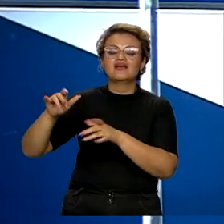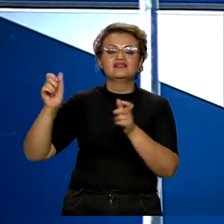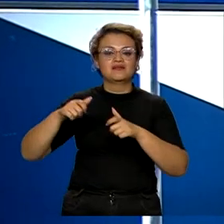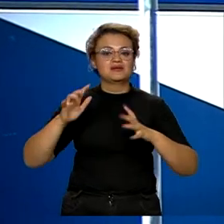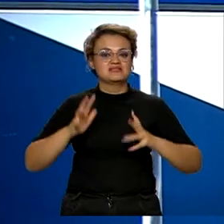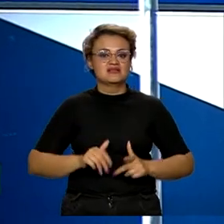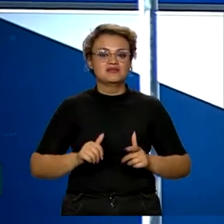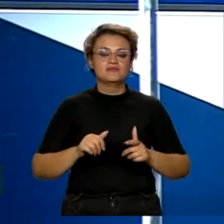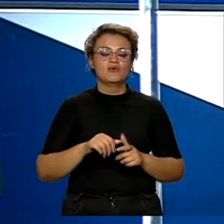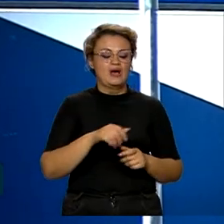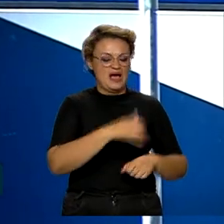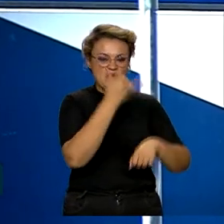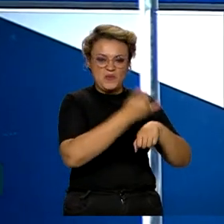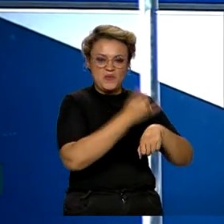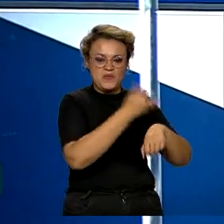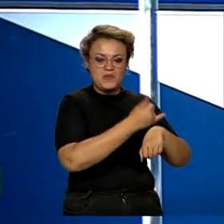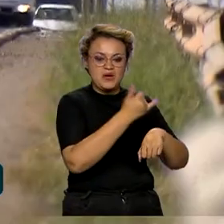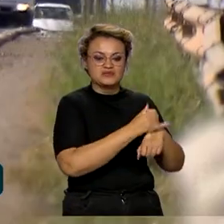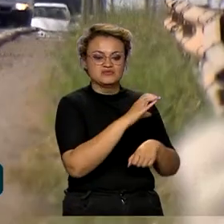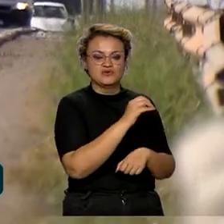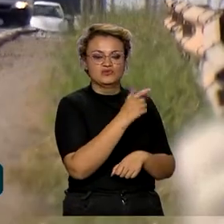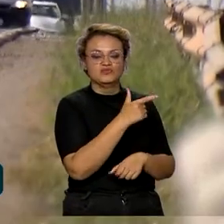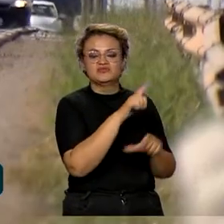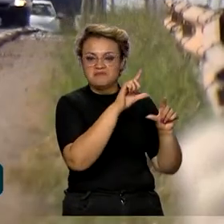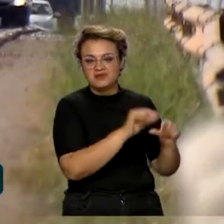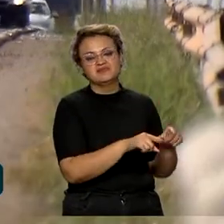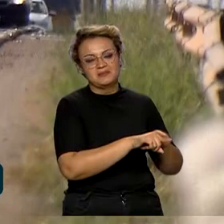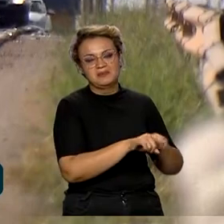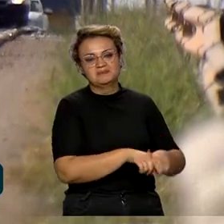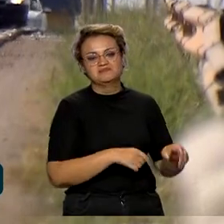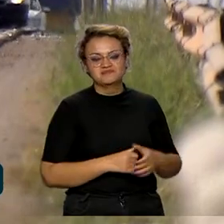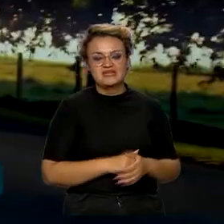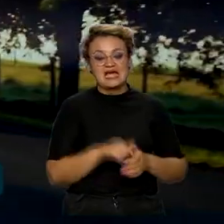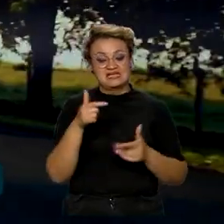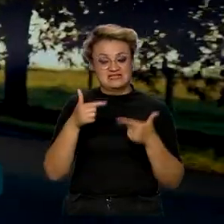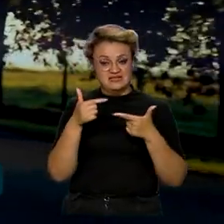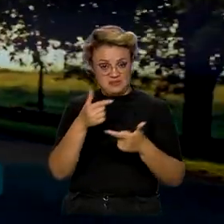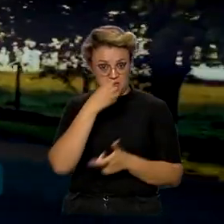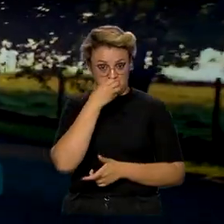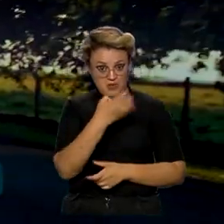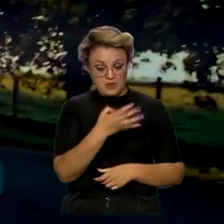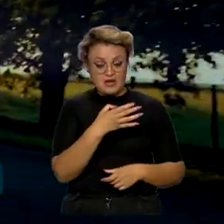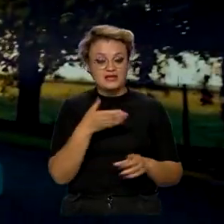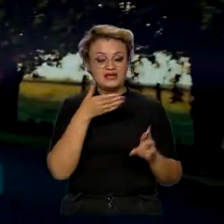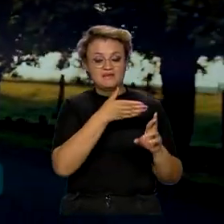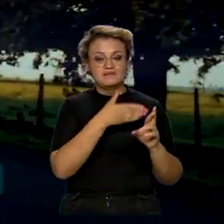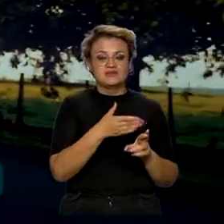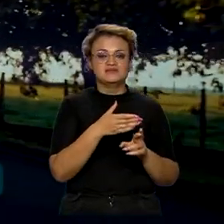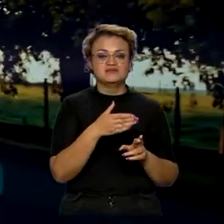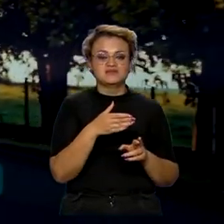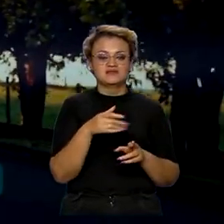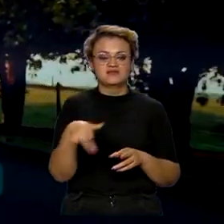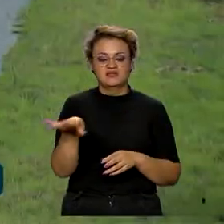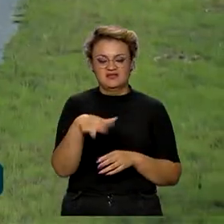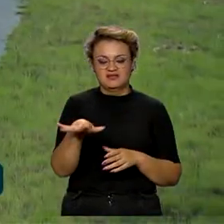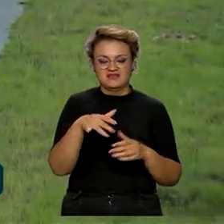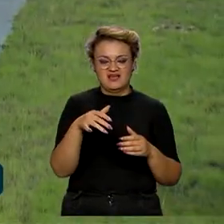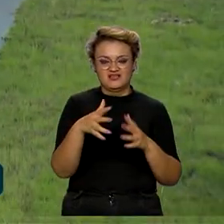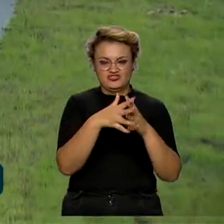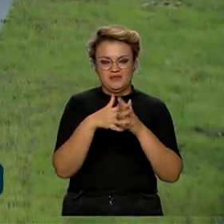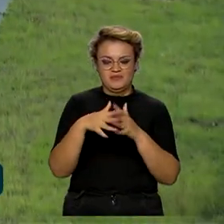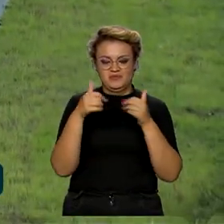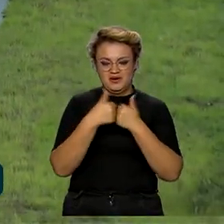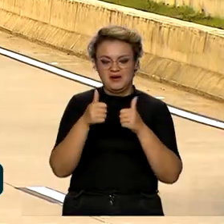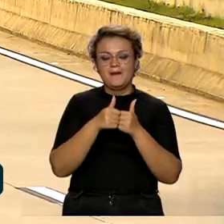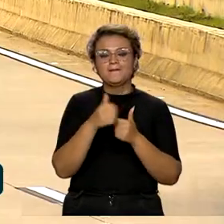produza um aço com uma baixa pegada de carbono. Com o sucesso da iniciativa, representantes da indústria automotiva pediram que o